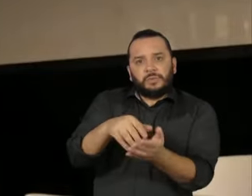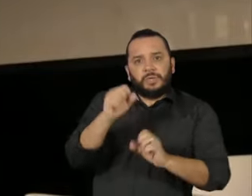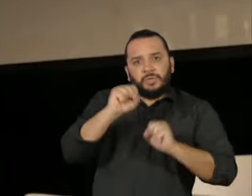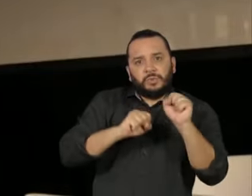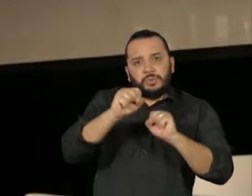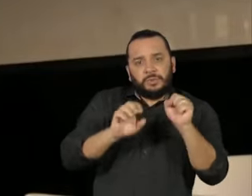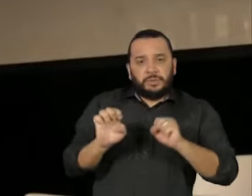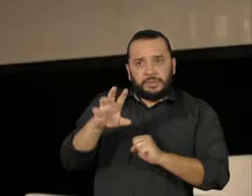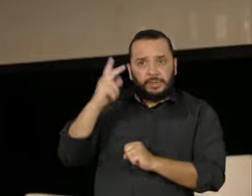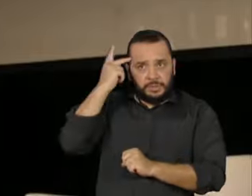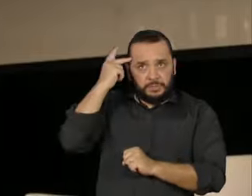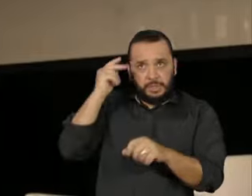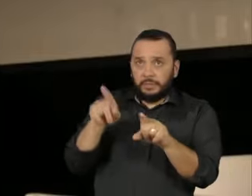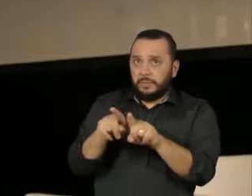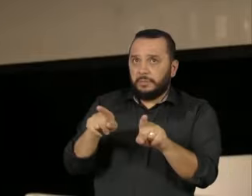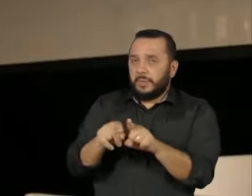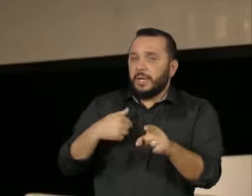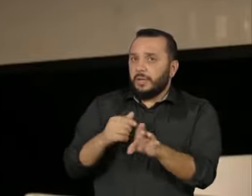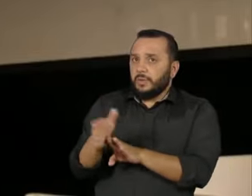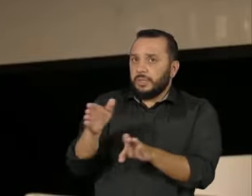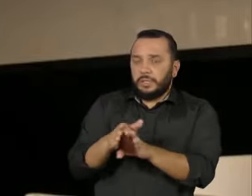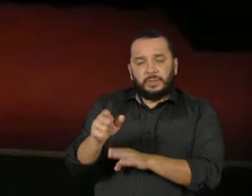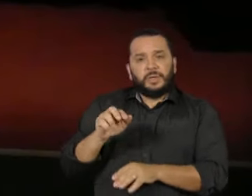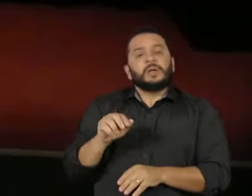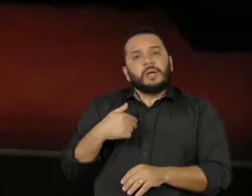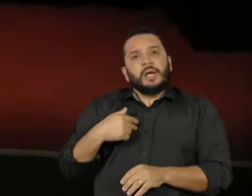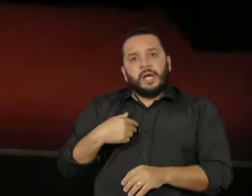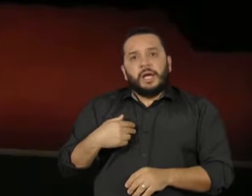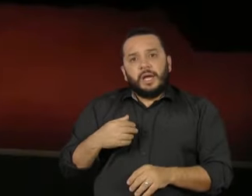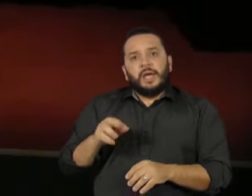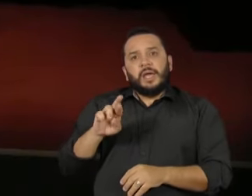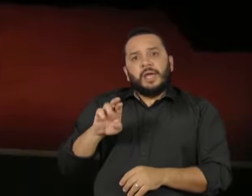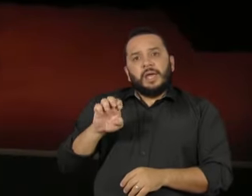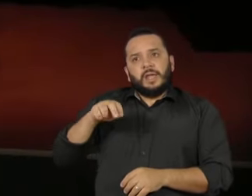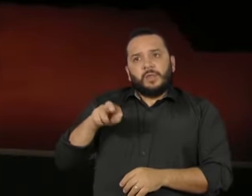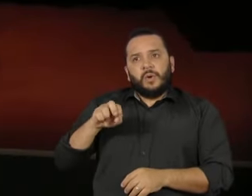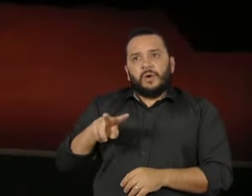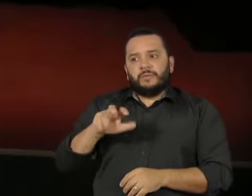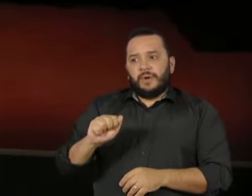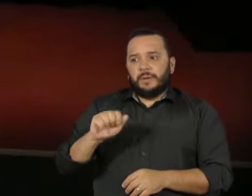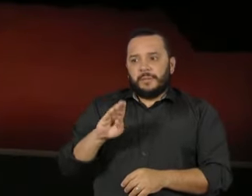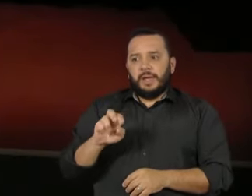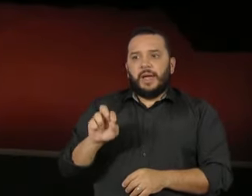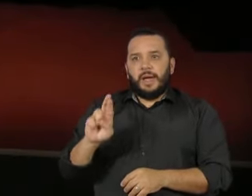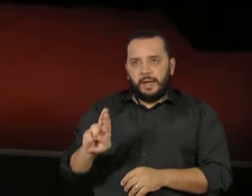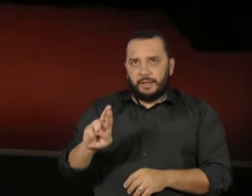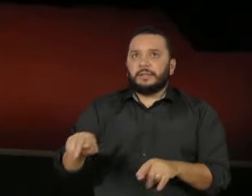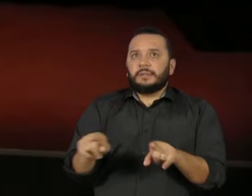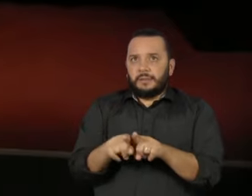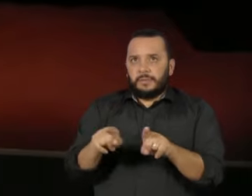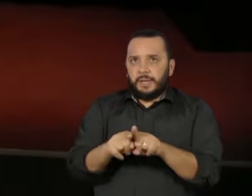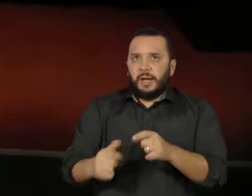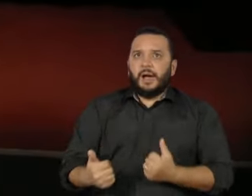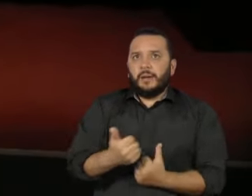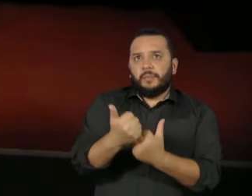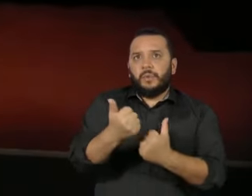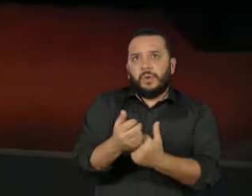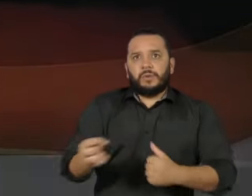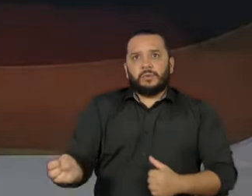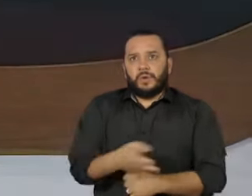Também é conselheiro do Renova BR, movimento que apoia a formação de novos líderes na política nacional.